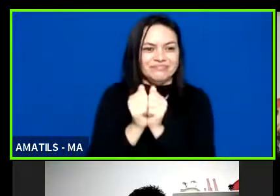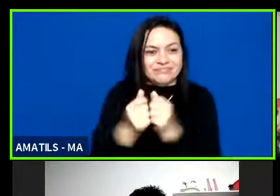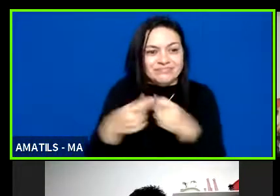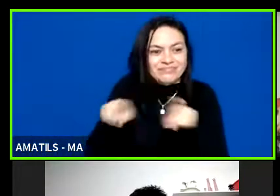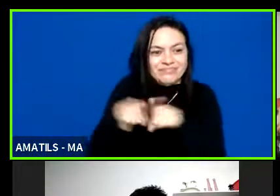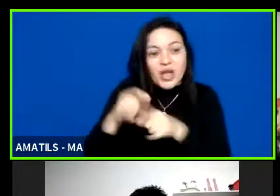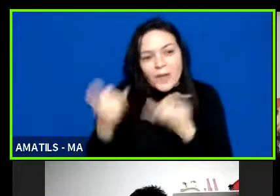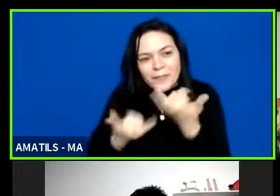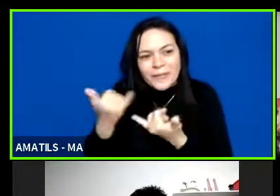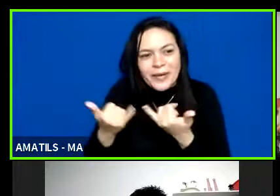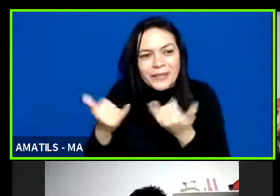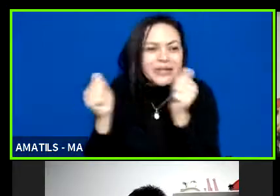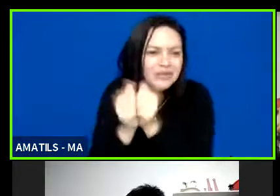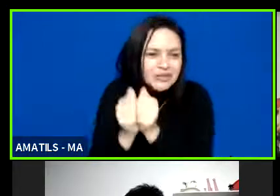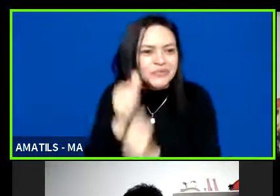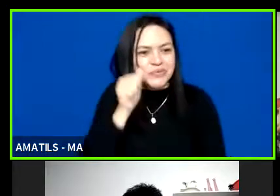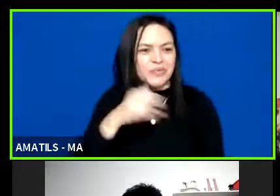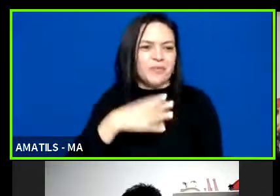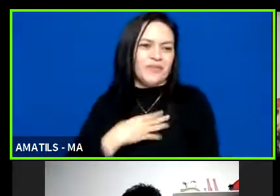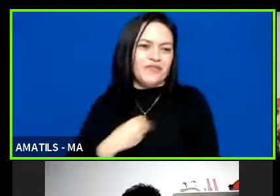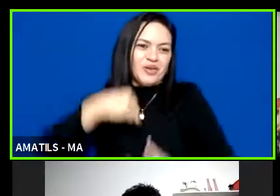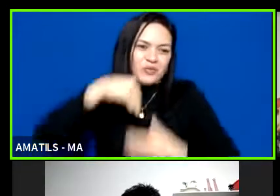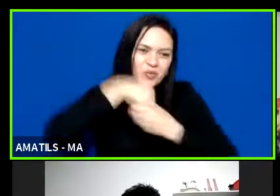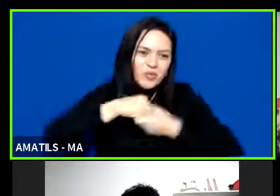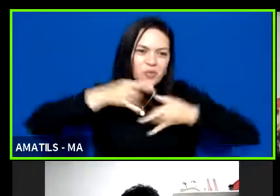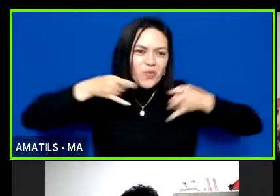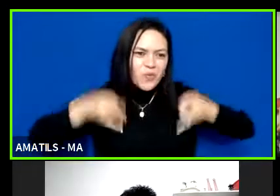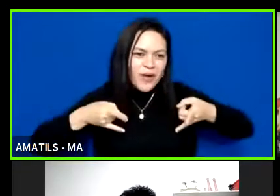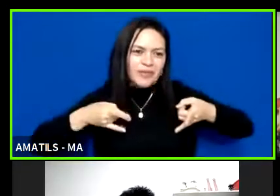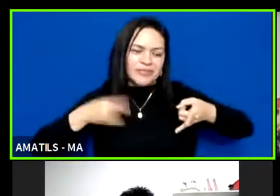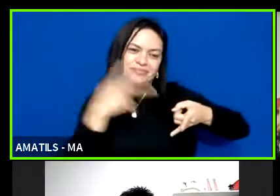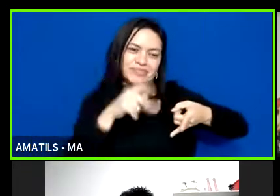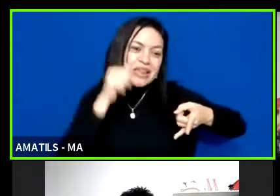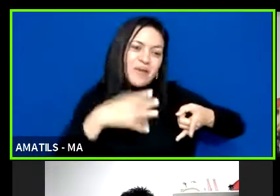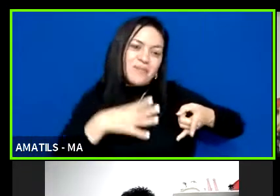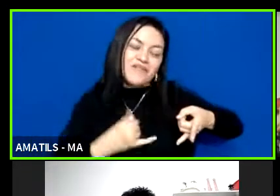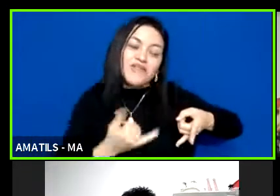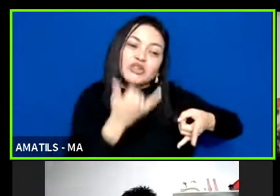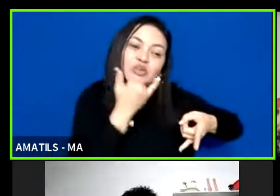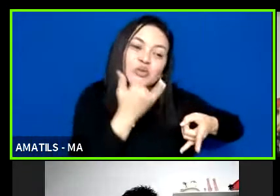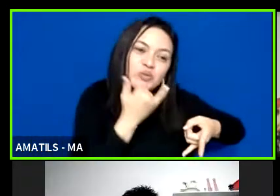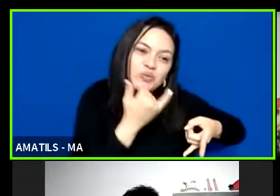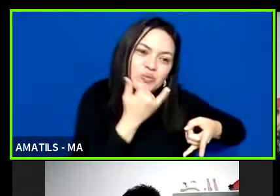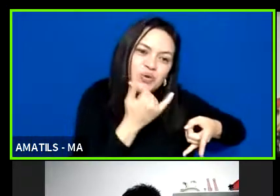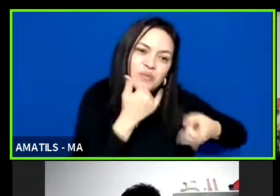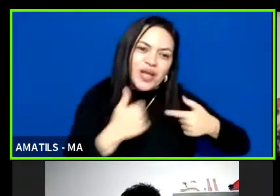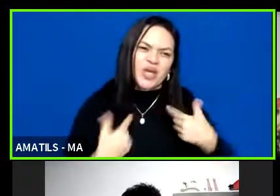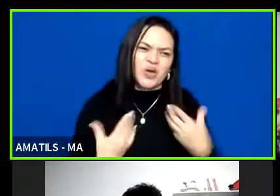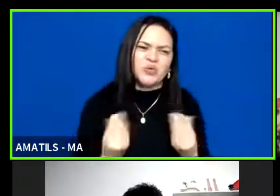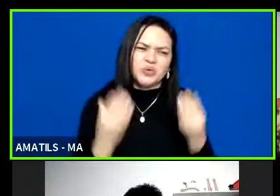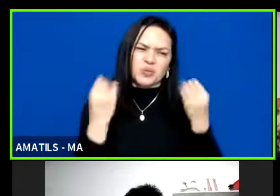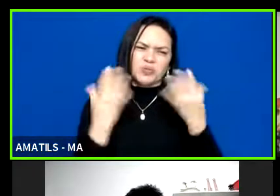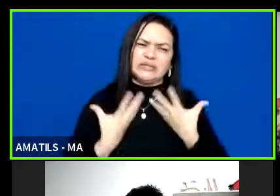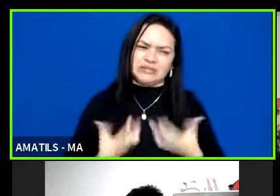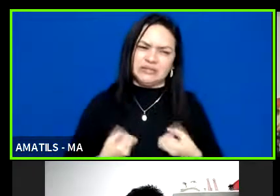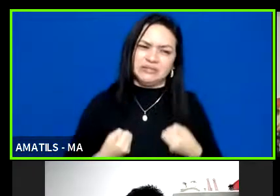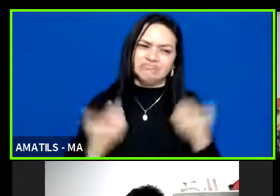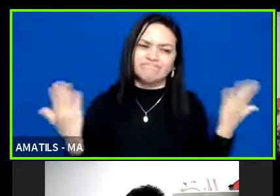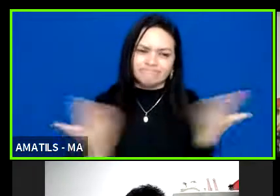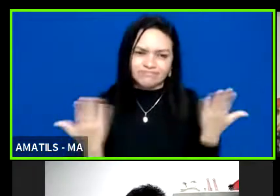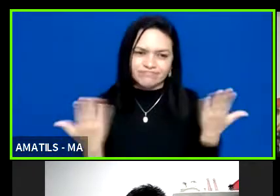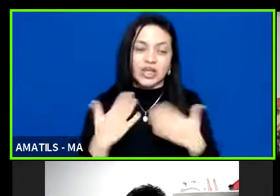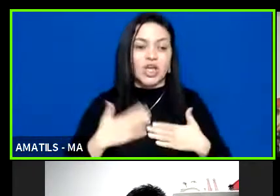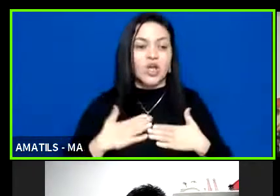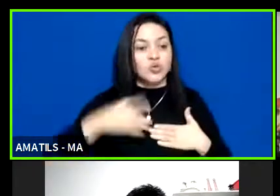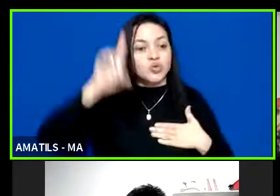brincar com ela. Então, eu estou no quarto de bagunça dela para poder fazer a live. Desculpa, pouquinho, estou bastante cansado pelo dia de hoje. Eu sou